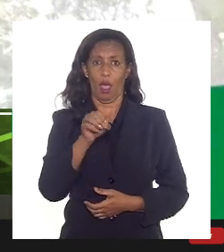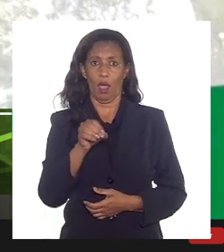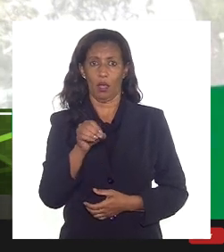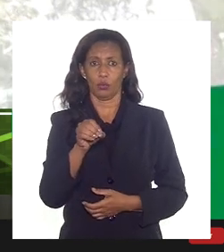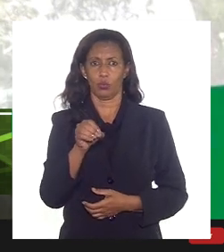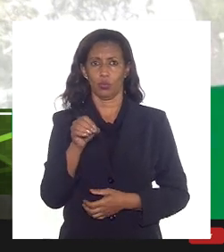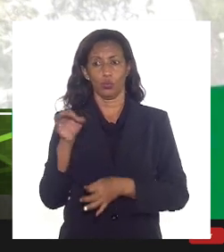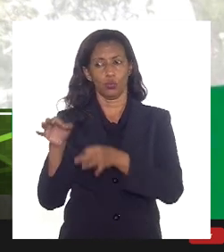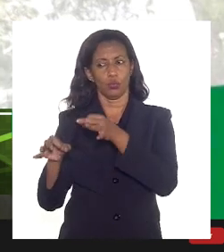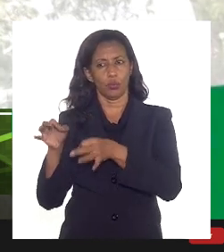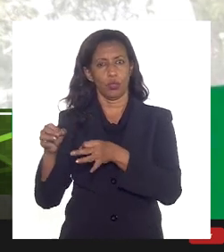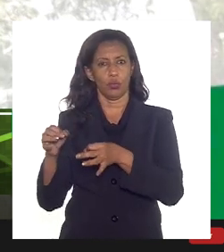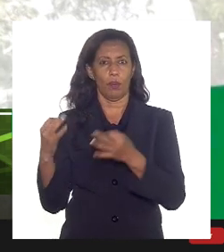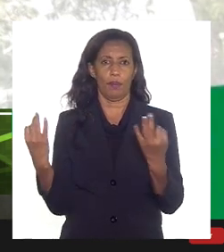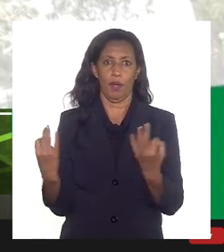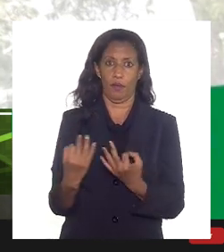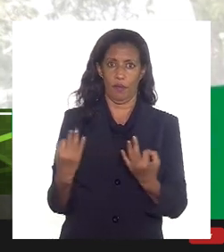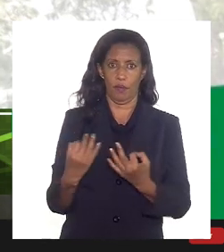perfeitos,